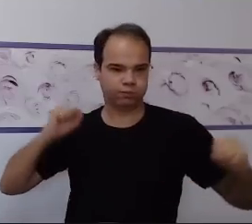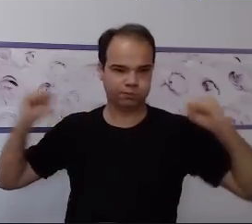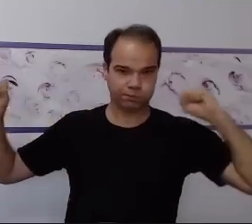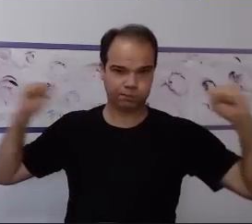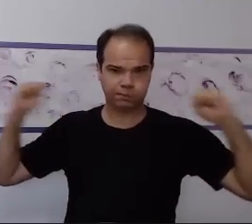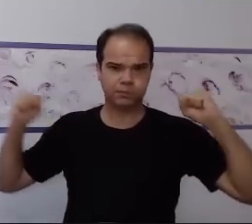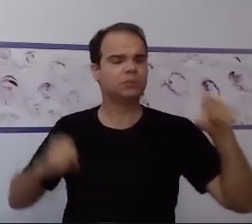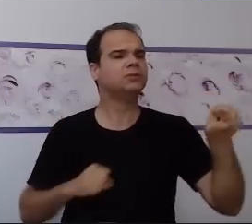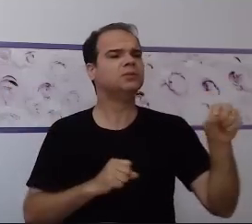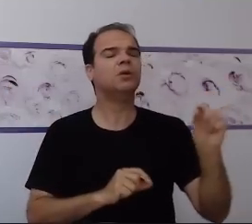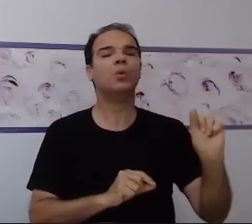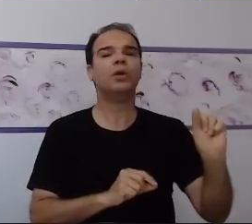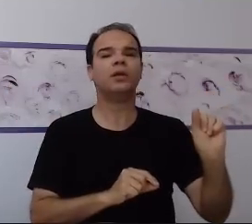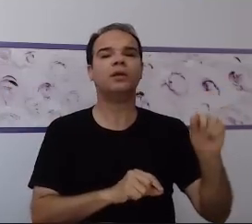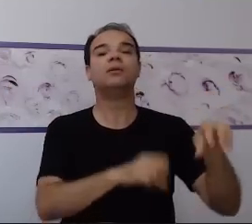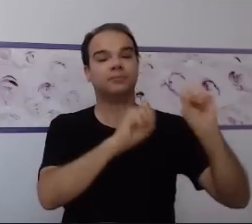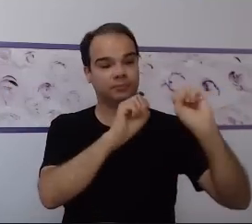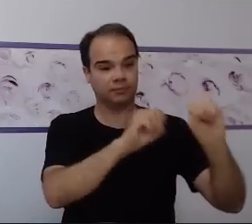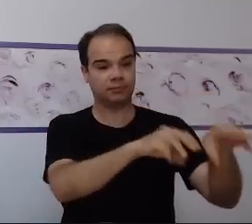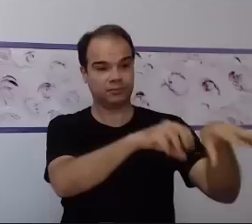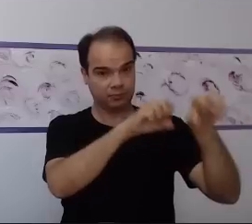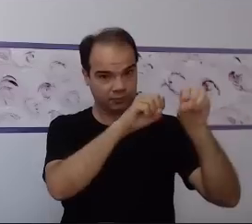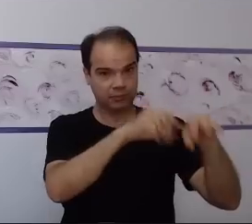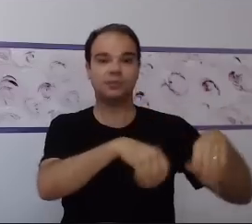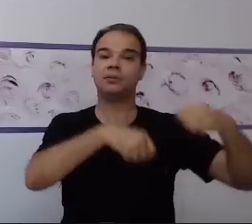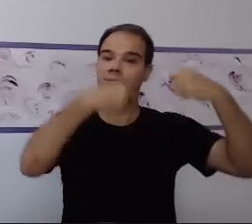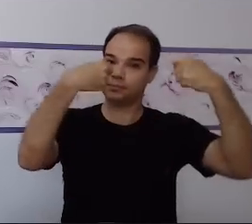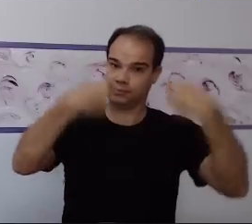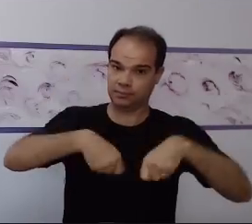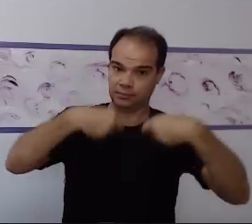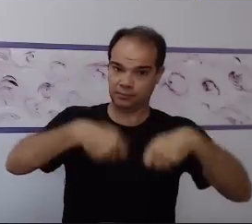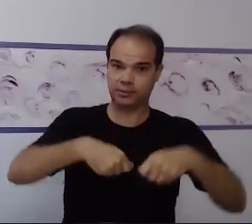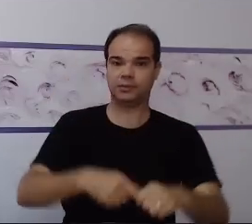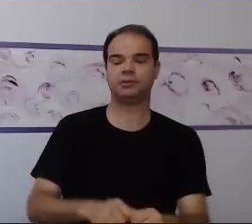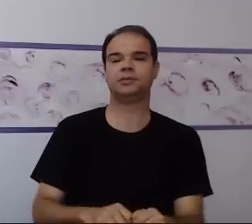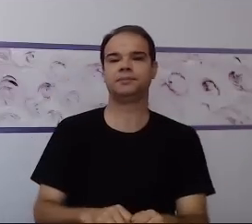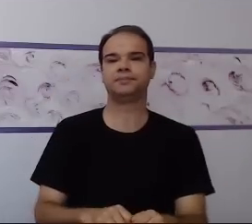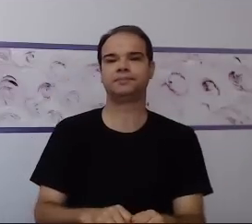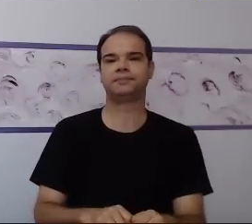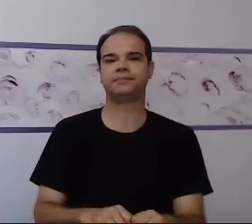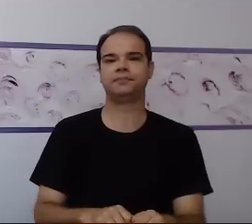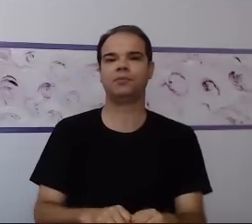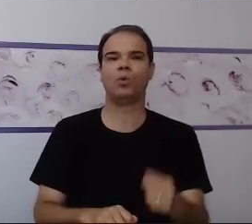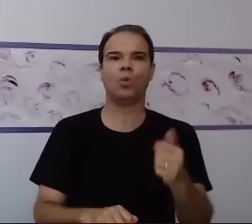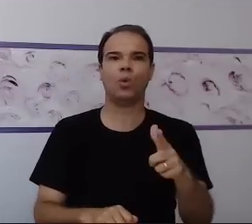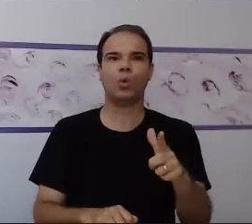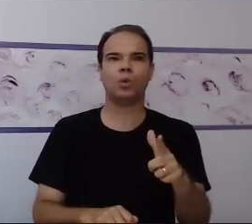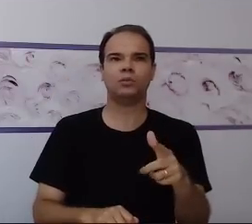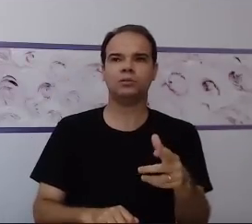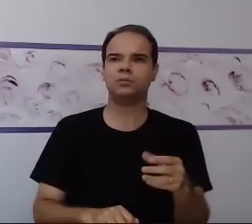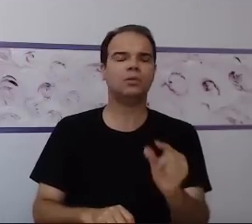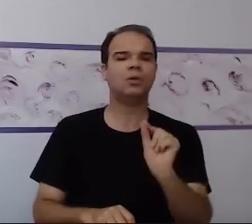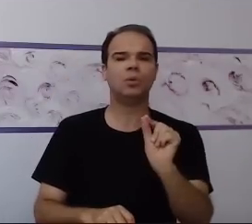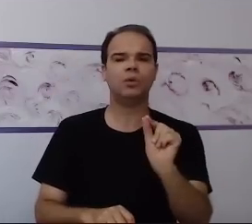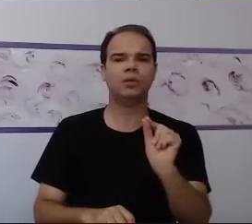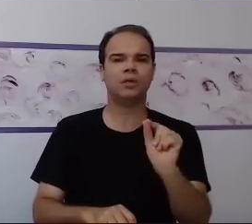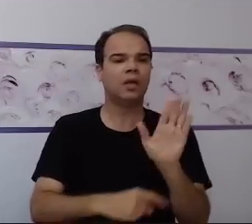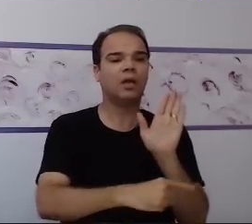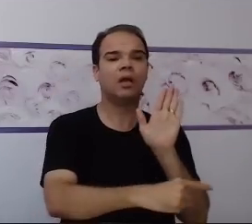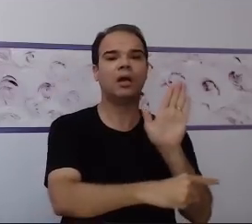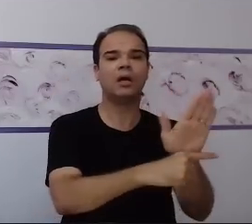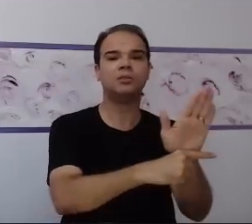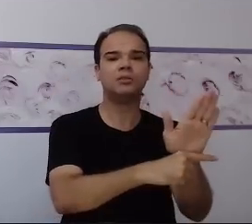mais, situação incisiva quando se trata de deficiência intelectual. A utilização de recursos da